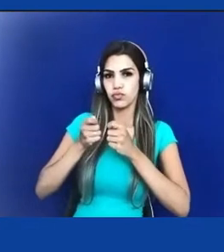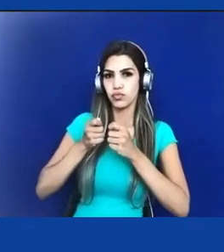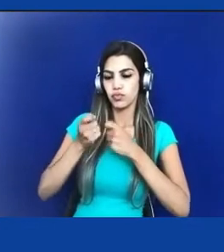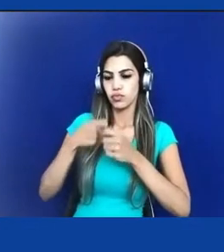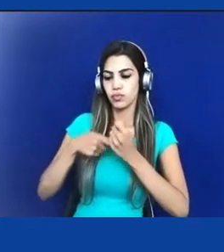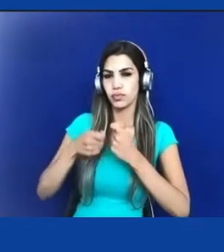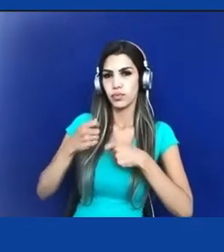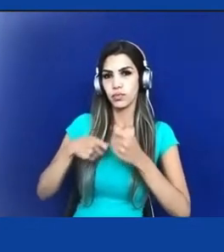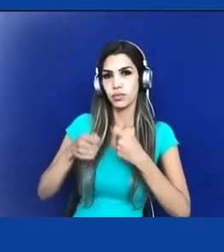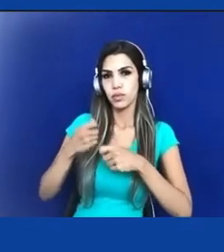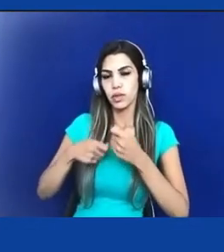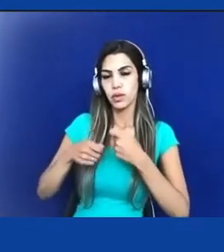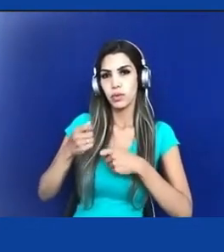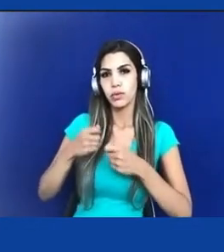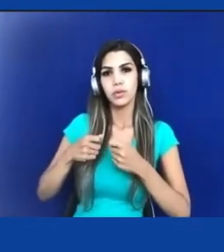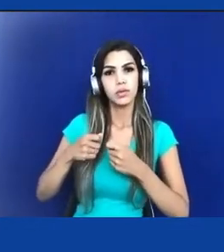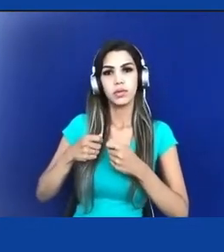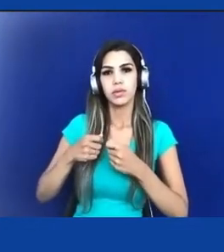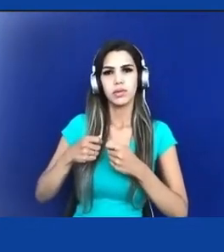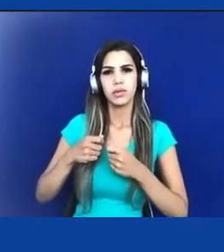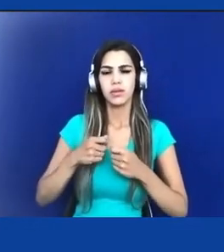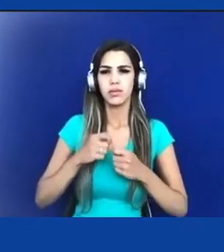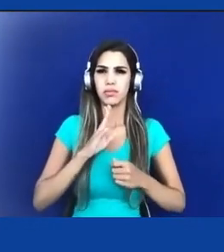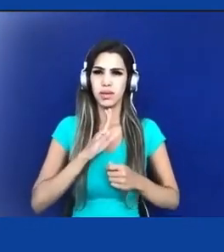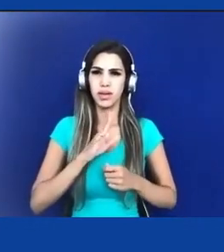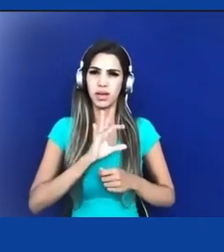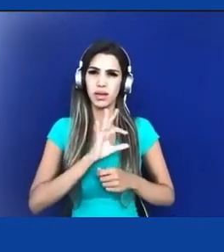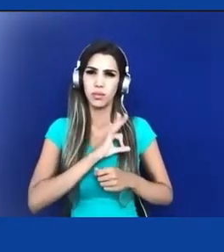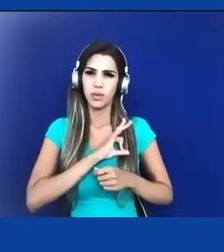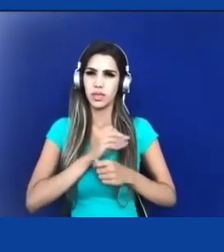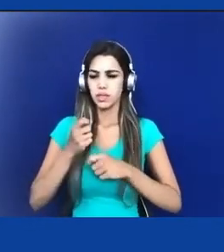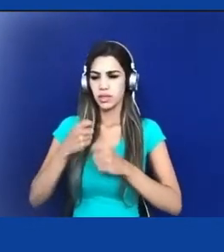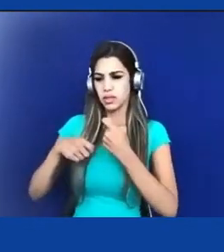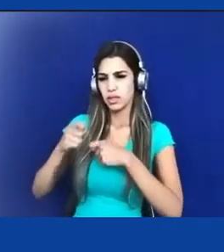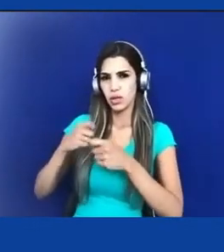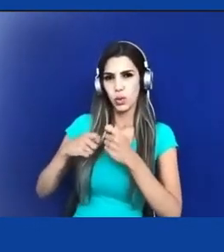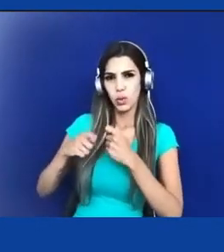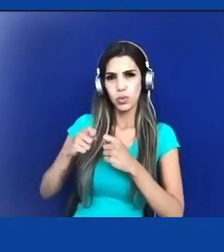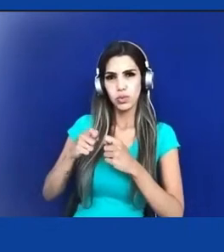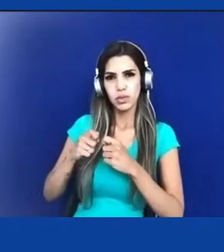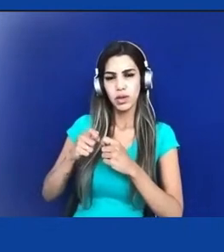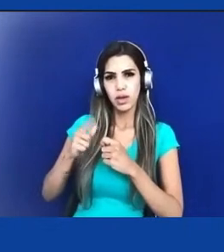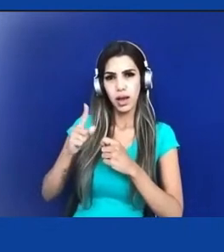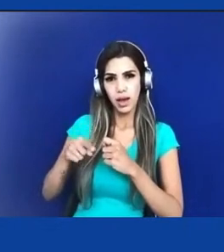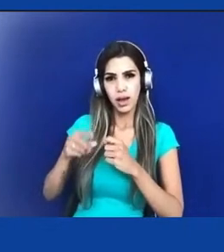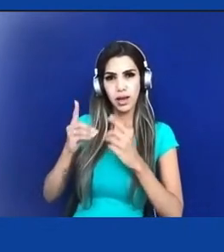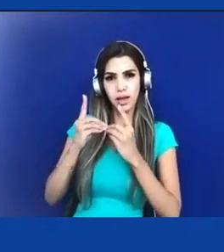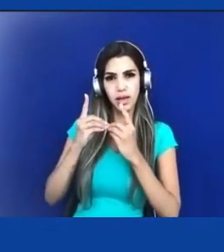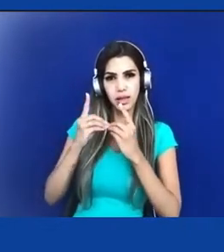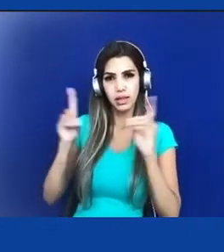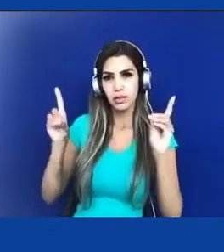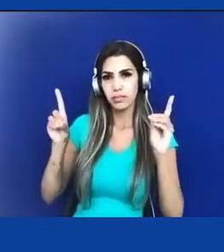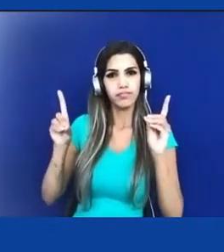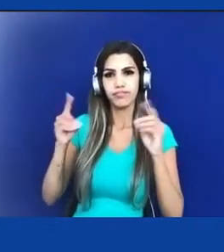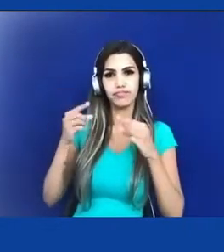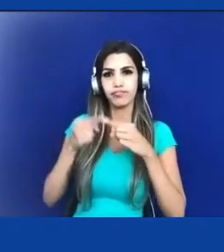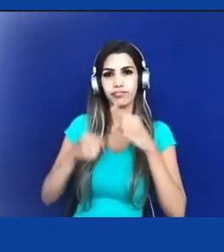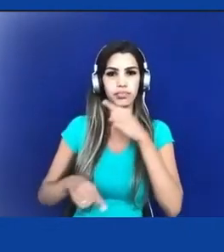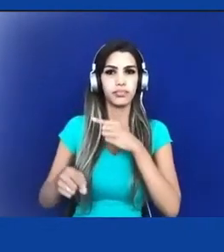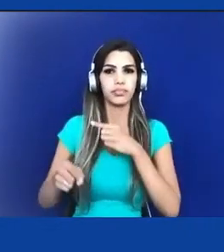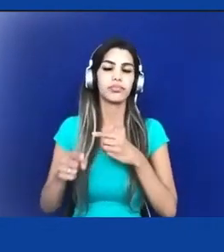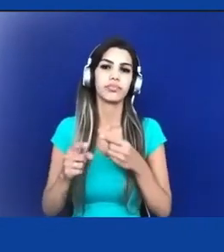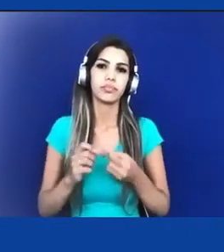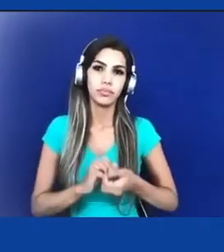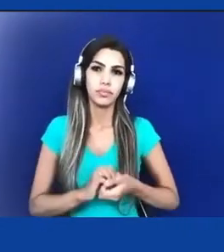profundamente antidemocrático. E, numa outra sessão, eu o vi explicitamente associando isso